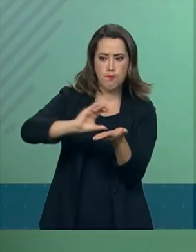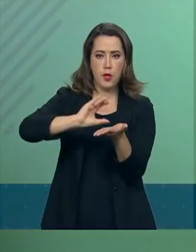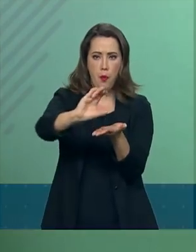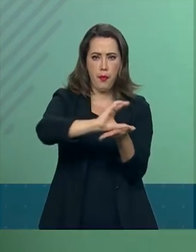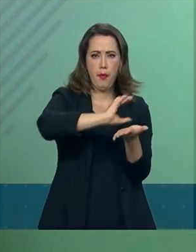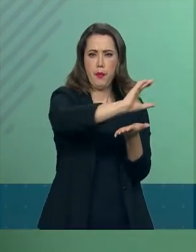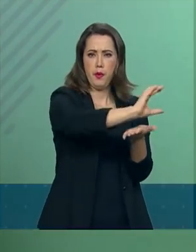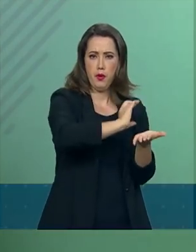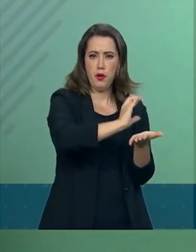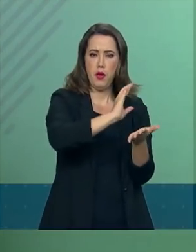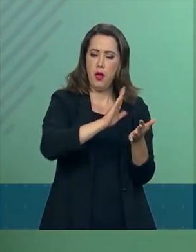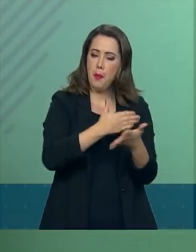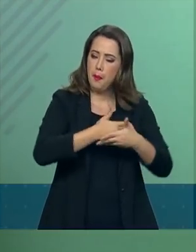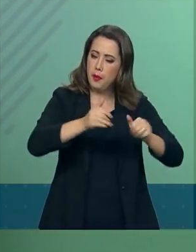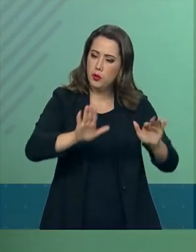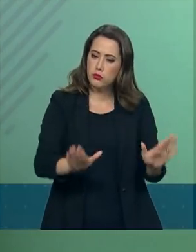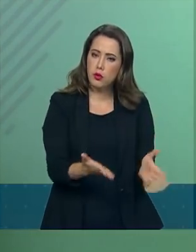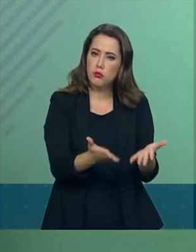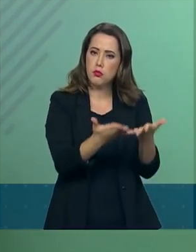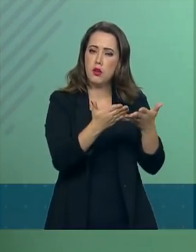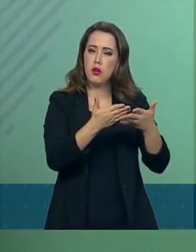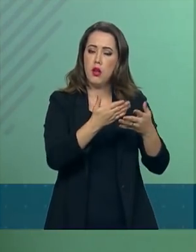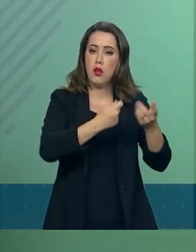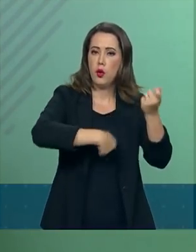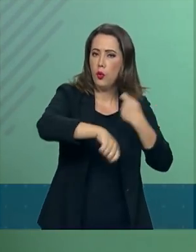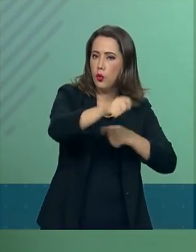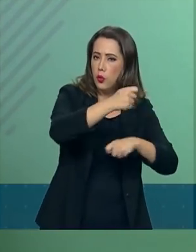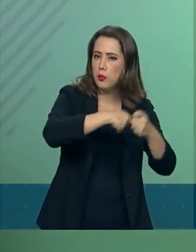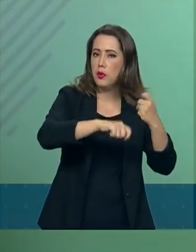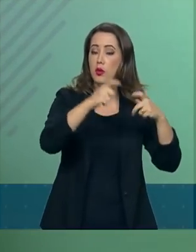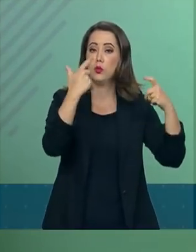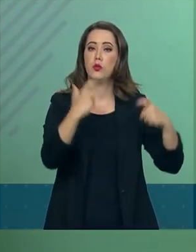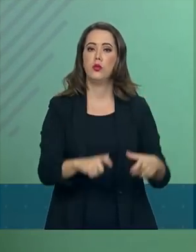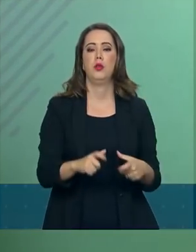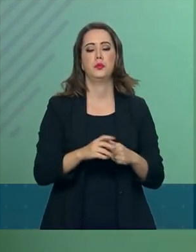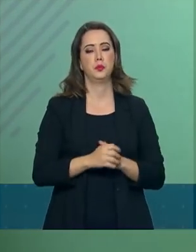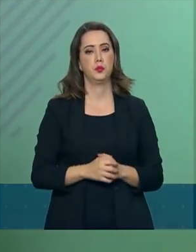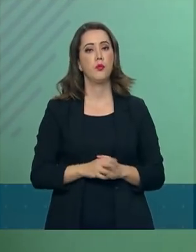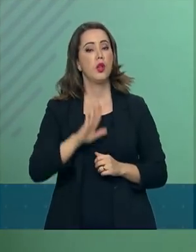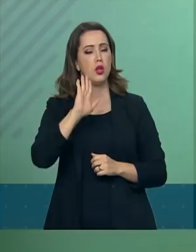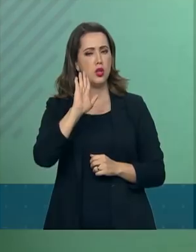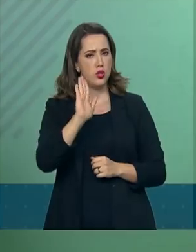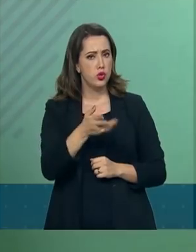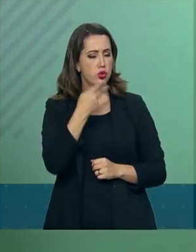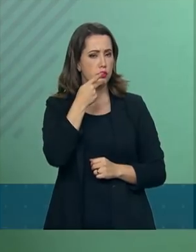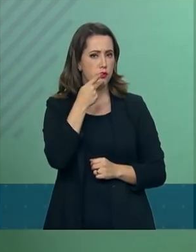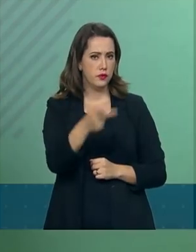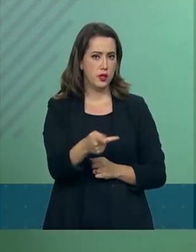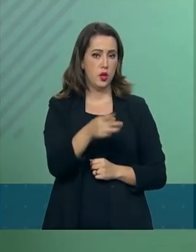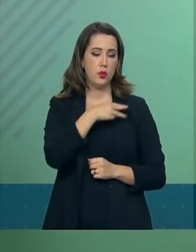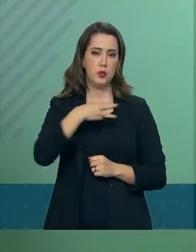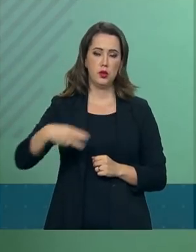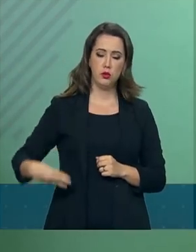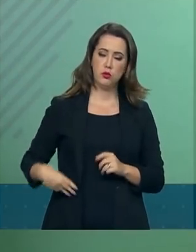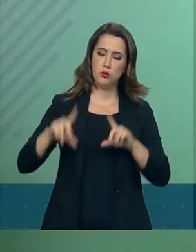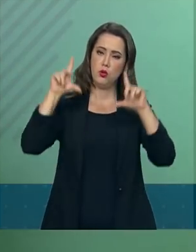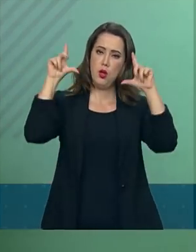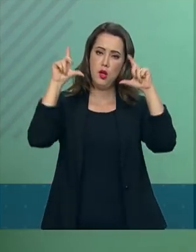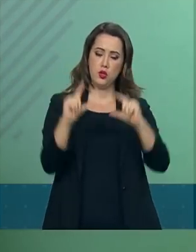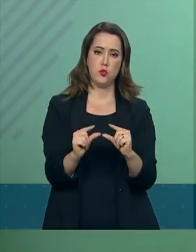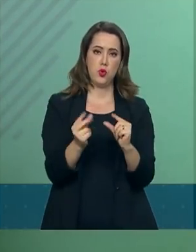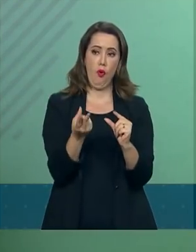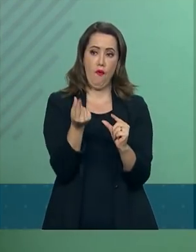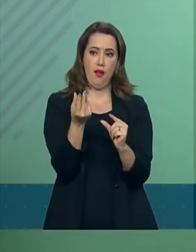fomentar a economia local. Foi, inclusive, comentado pelo ministro a queda da